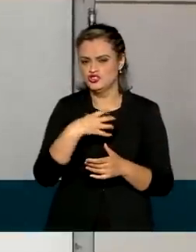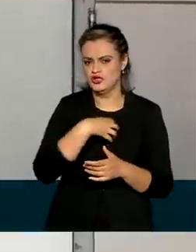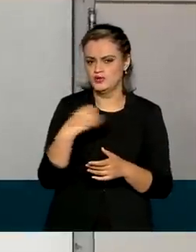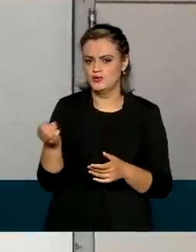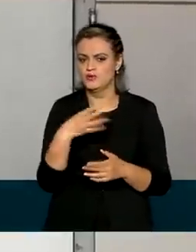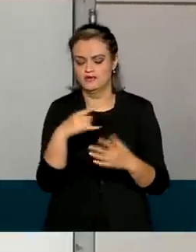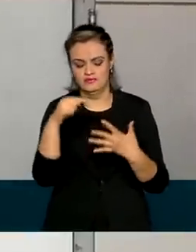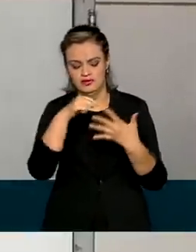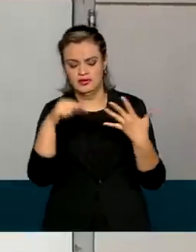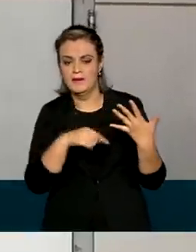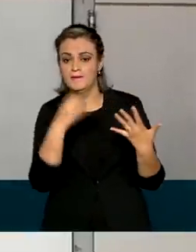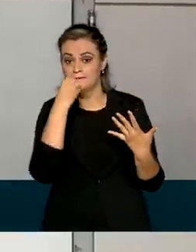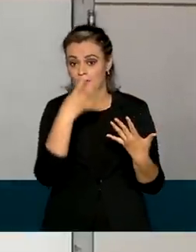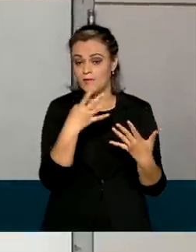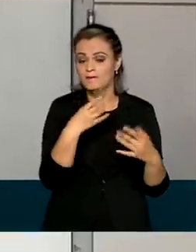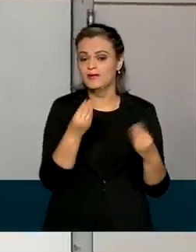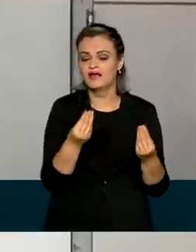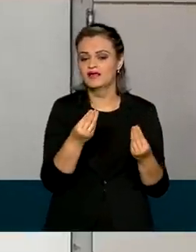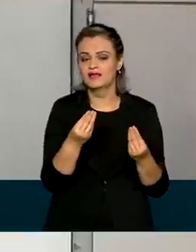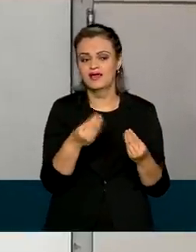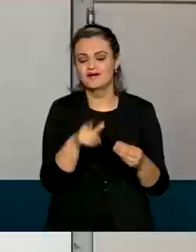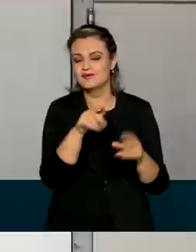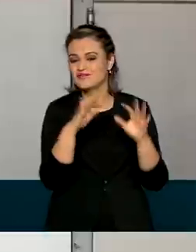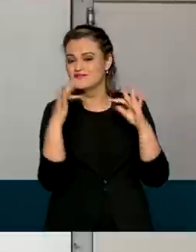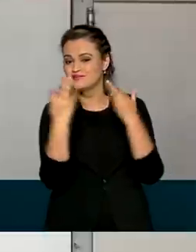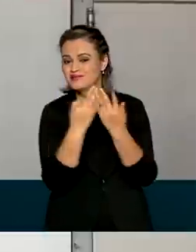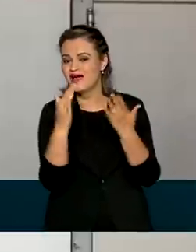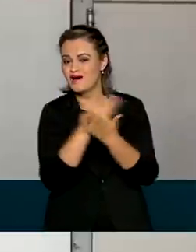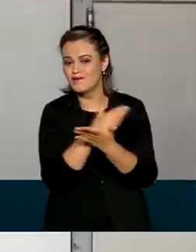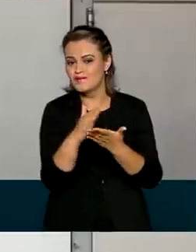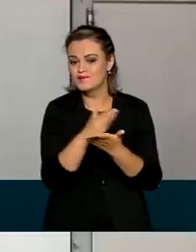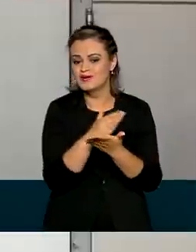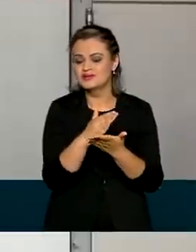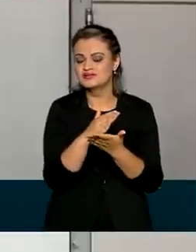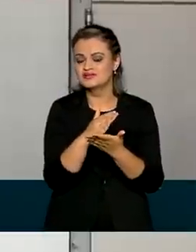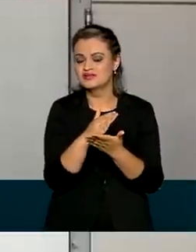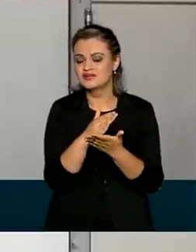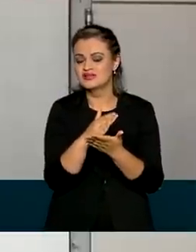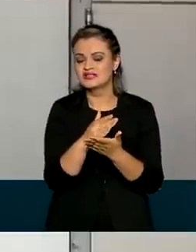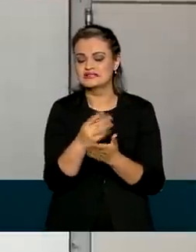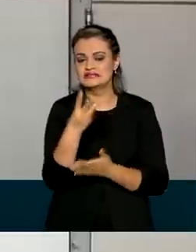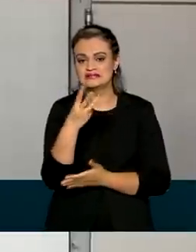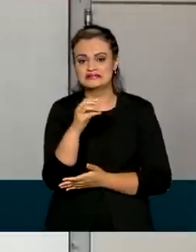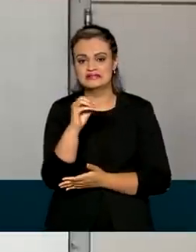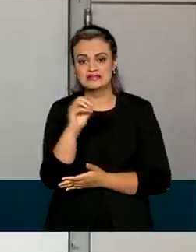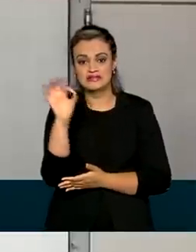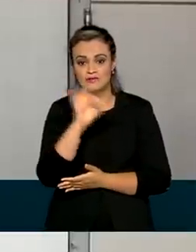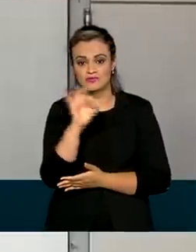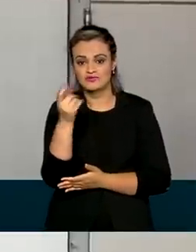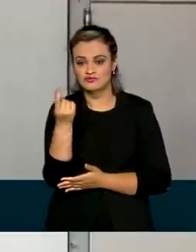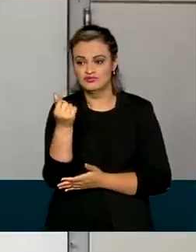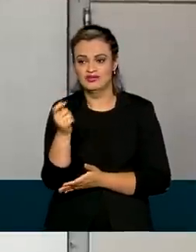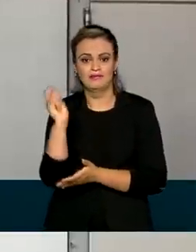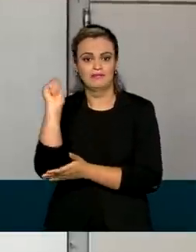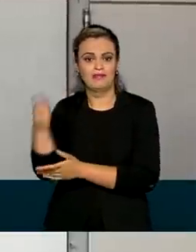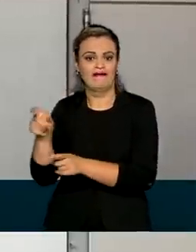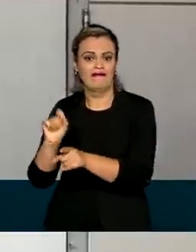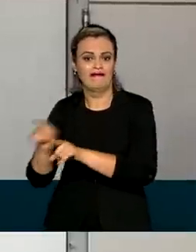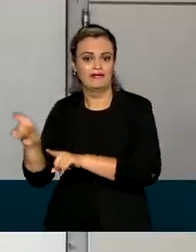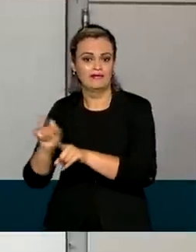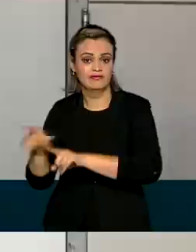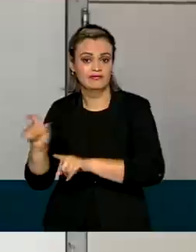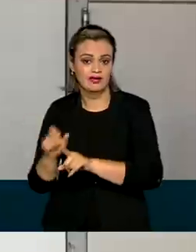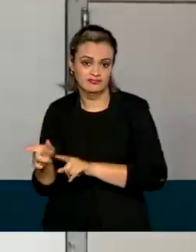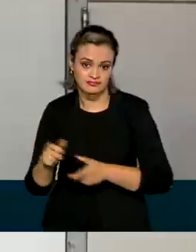na vantagem para as famílias, aquelas famílias que hoje consomem mais de 30% da sua renda com pagamento de aluguel.